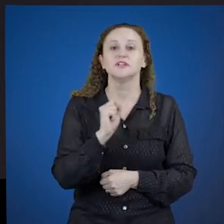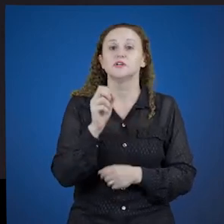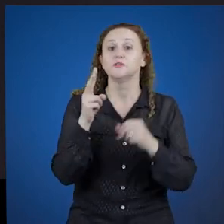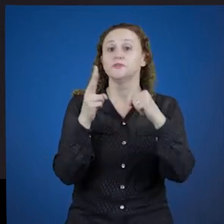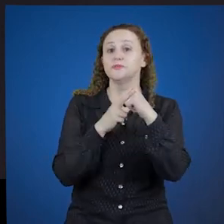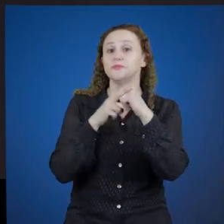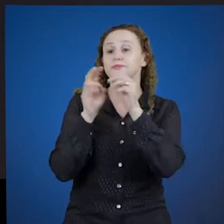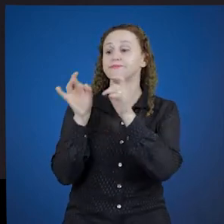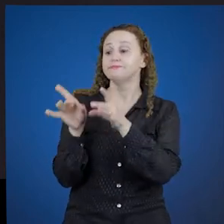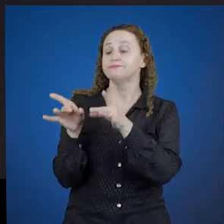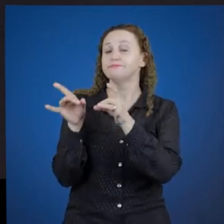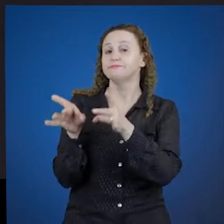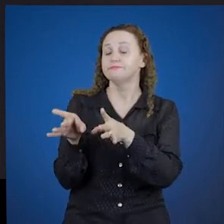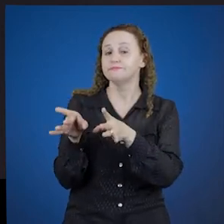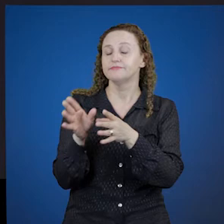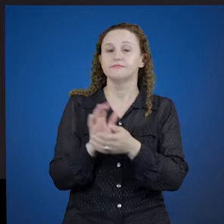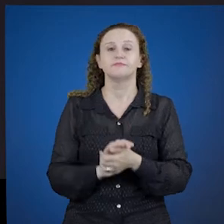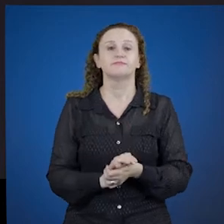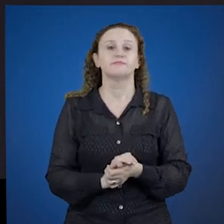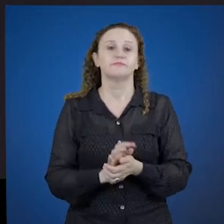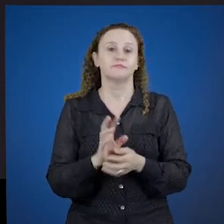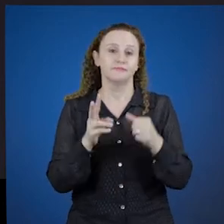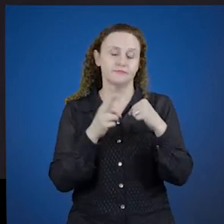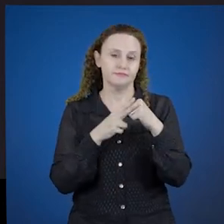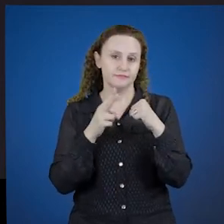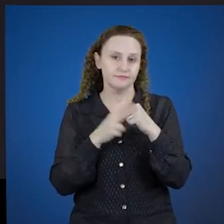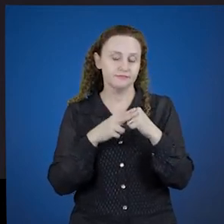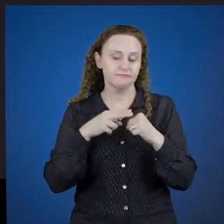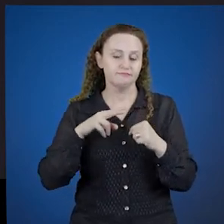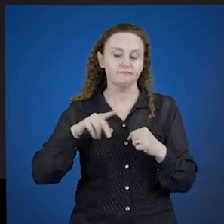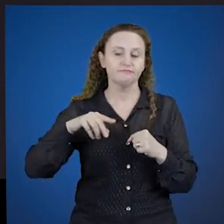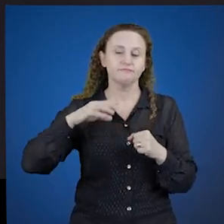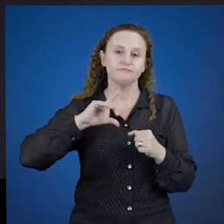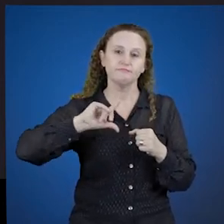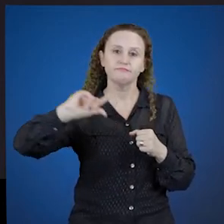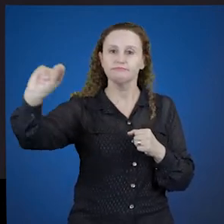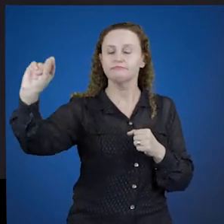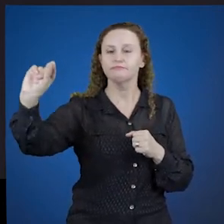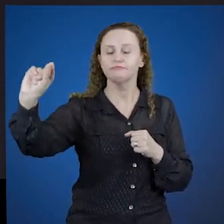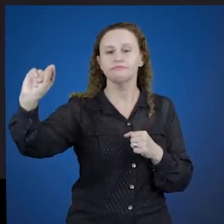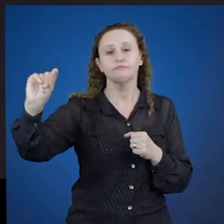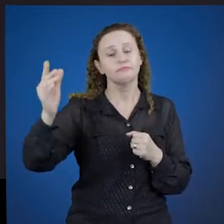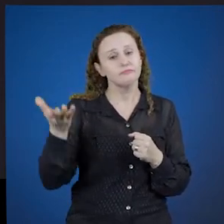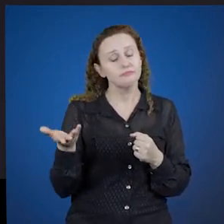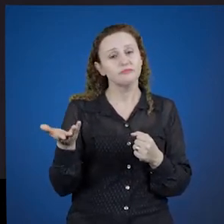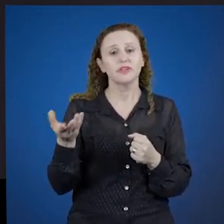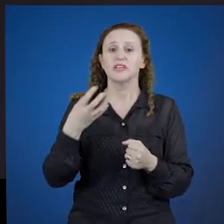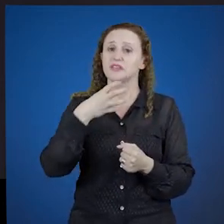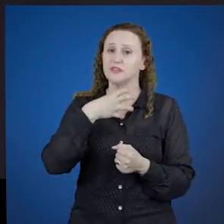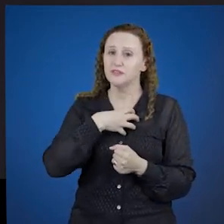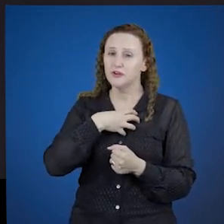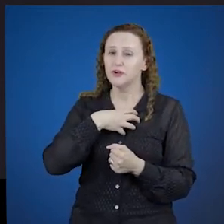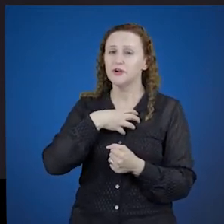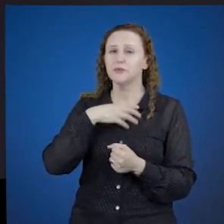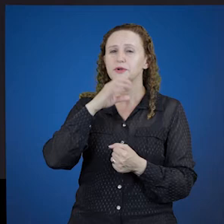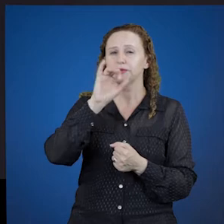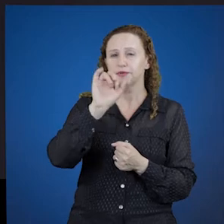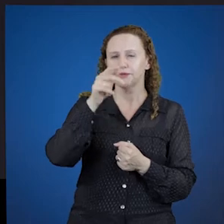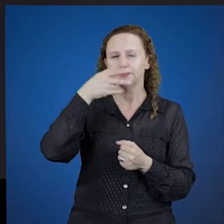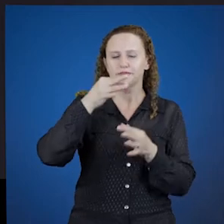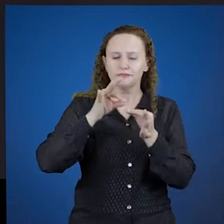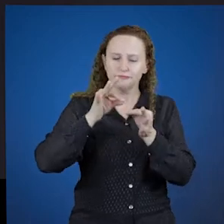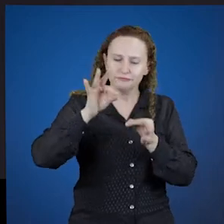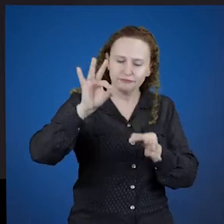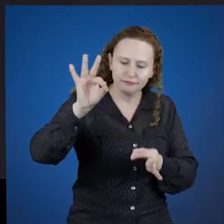Do verbo vender é vender. Do verbo partir é partir. Então, a forma do infinitivo é o